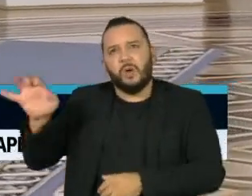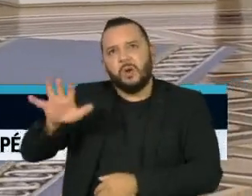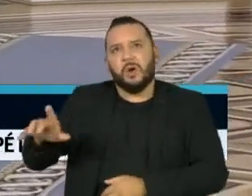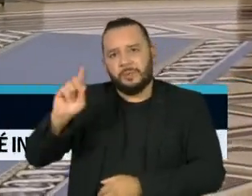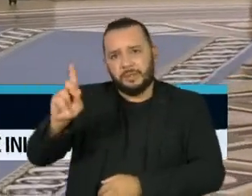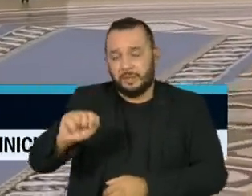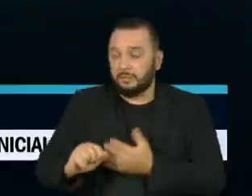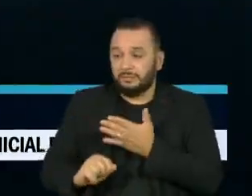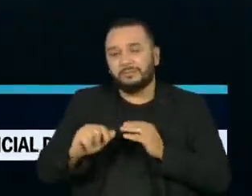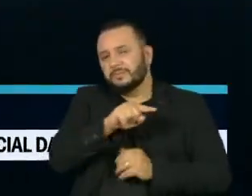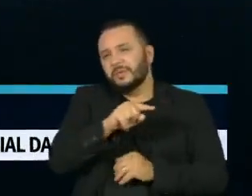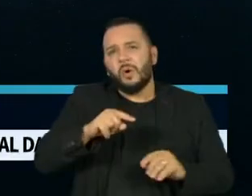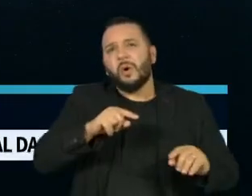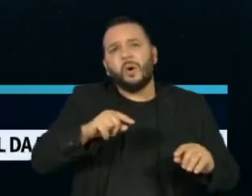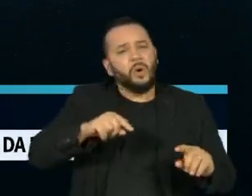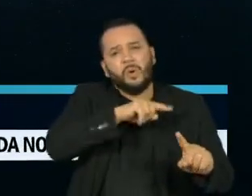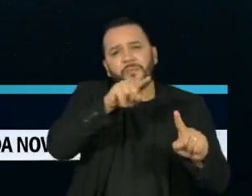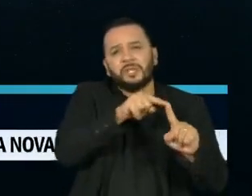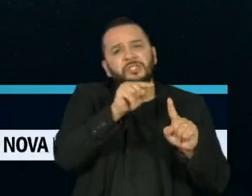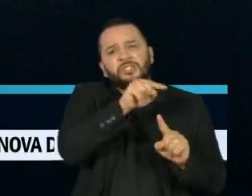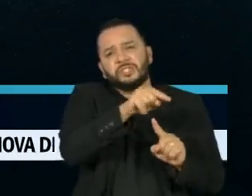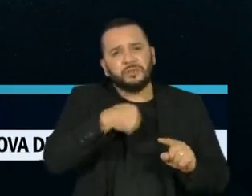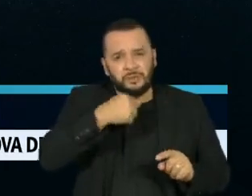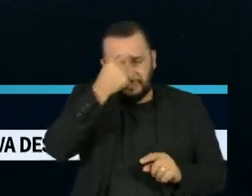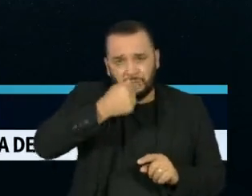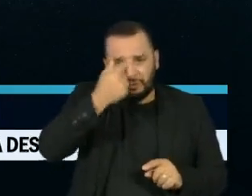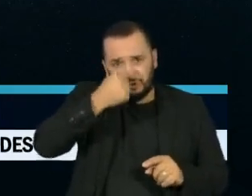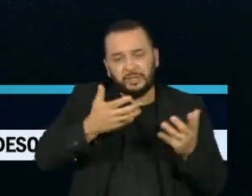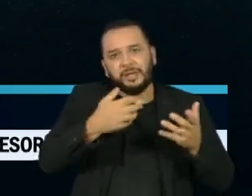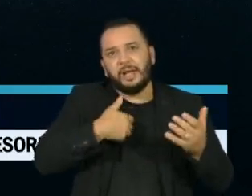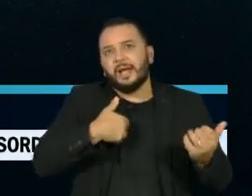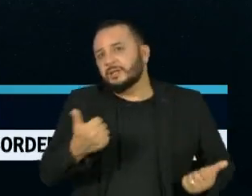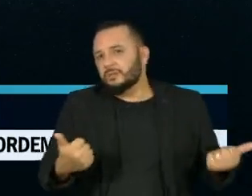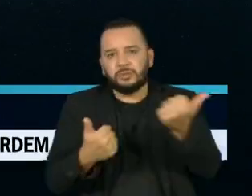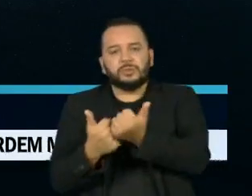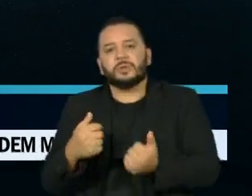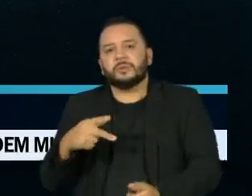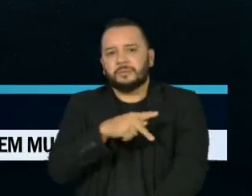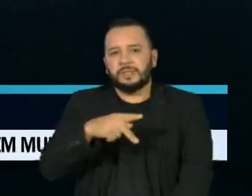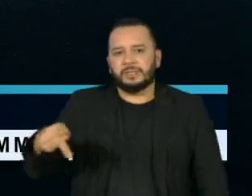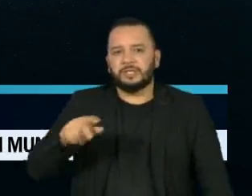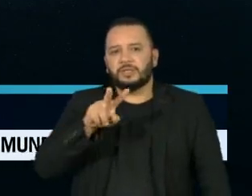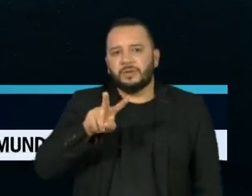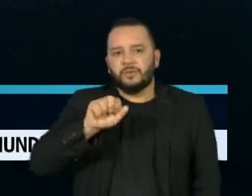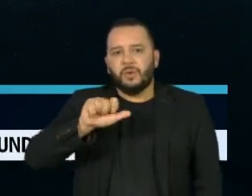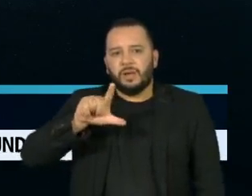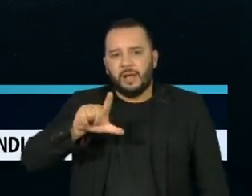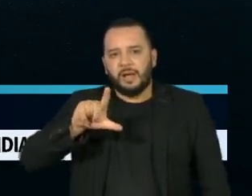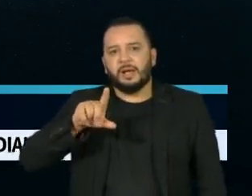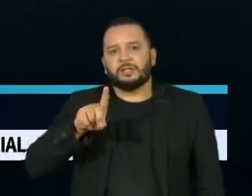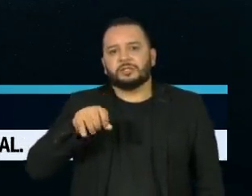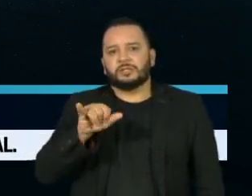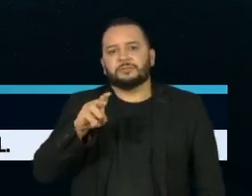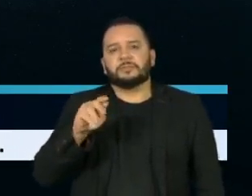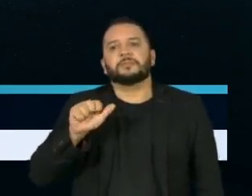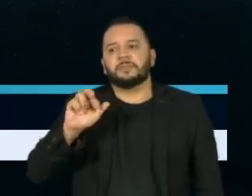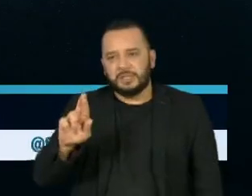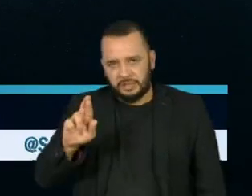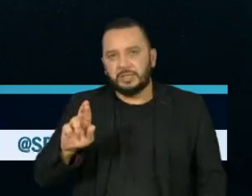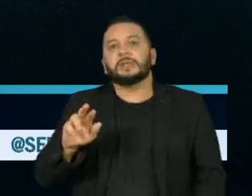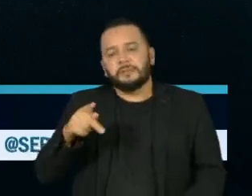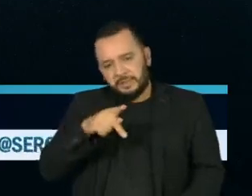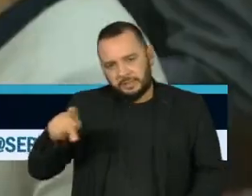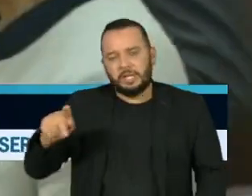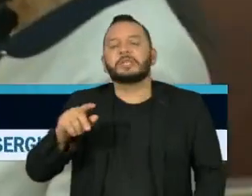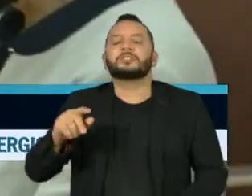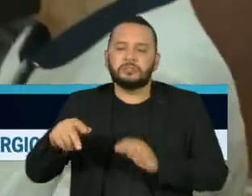objetivos de Putin é substituir o governo atual do presidente ucraniano, Volodymyr Zelensky, por um governo alinhado à